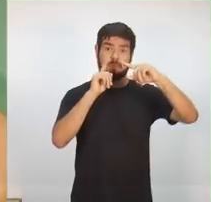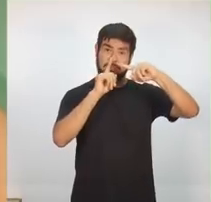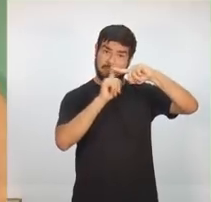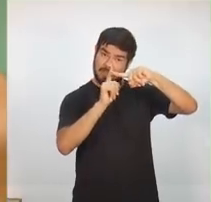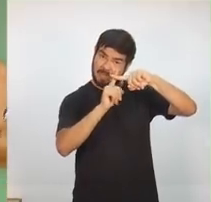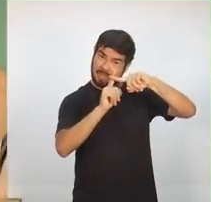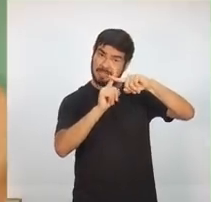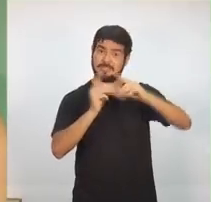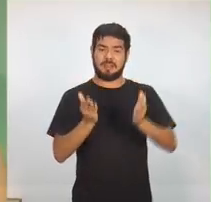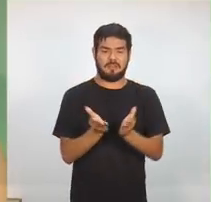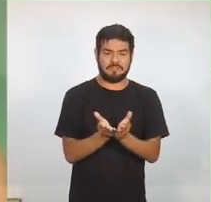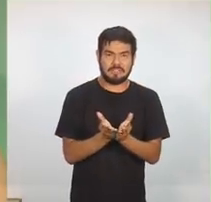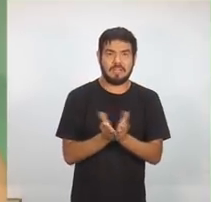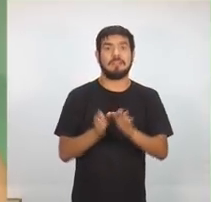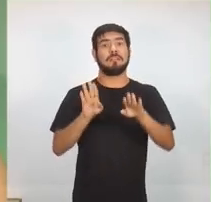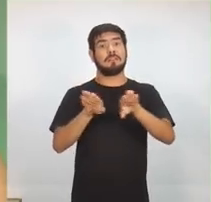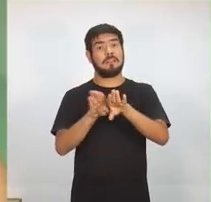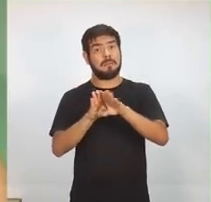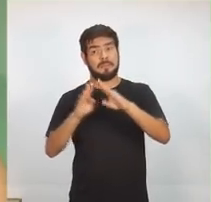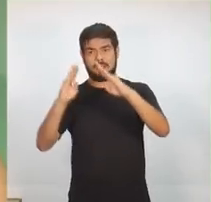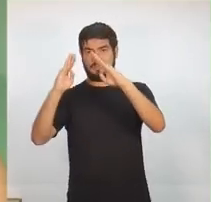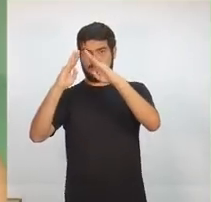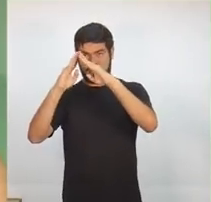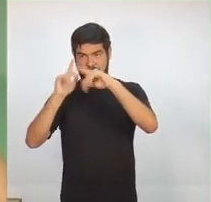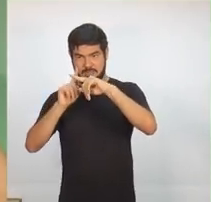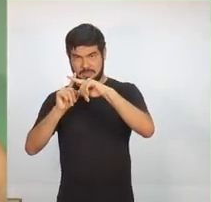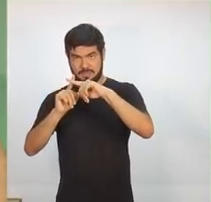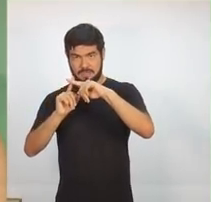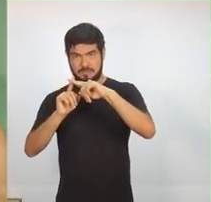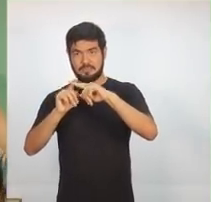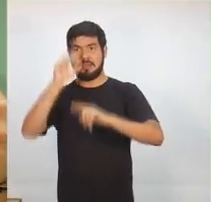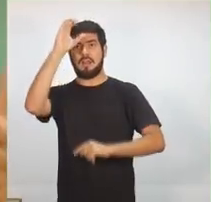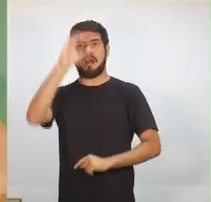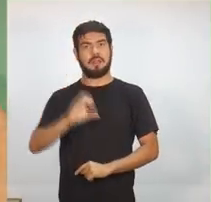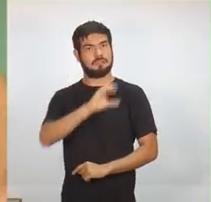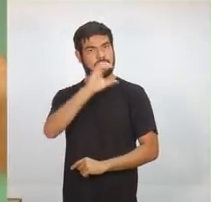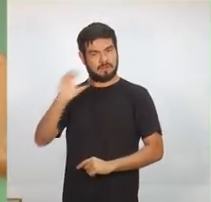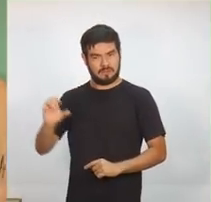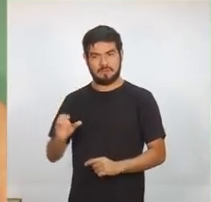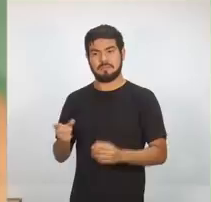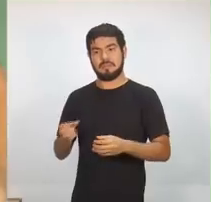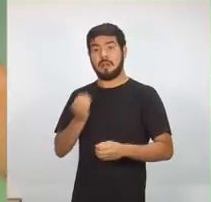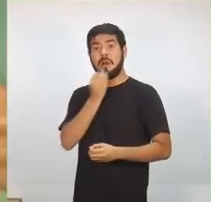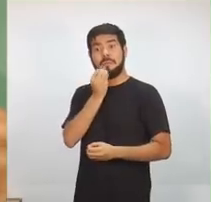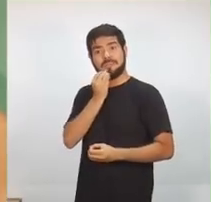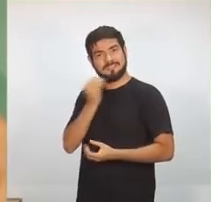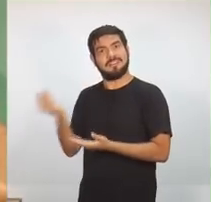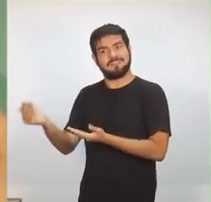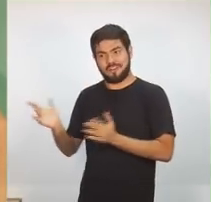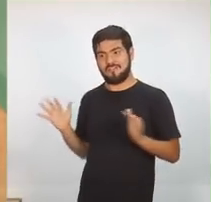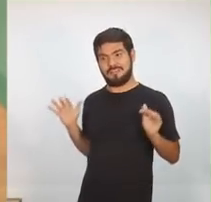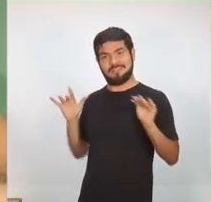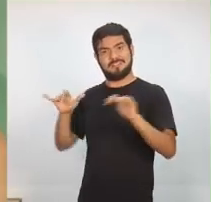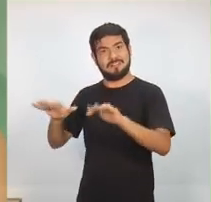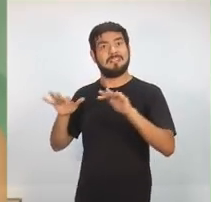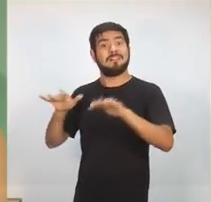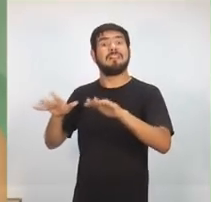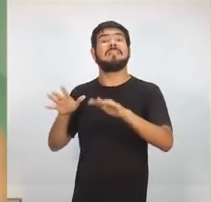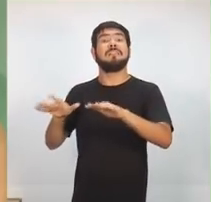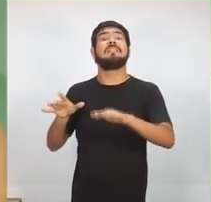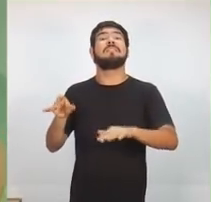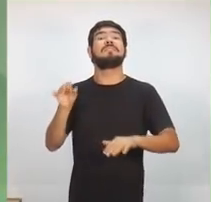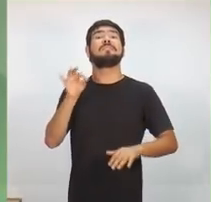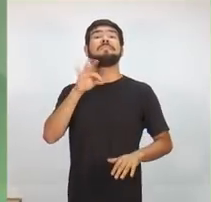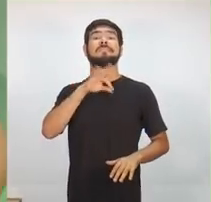e poder oferecer uma oportunidade para essa juventude. Nós queremos valorizar o policial, aumentar o efetivo da segurança